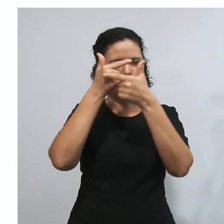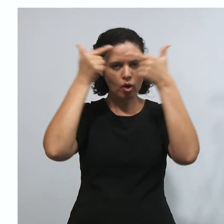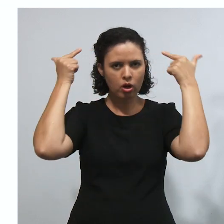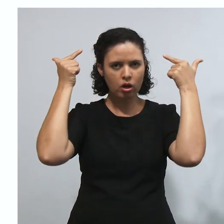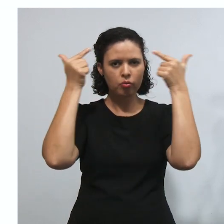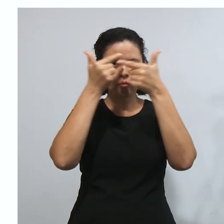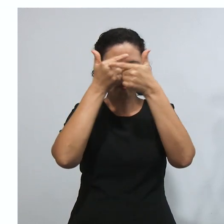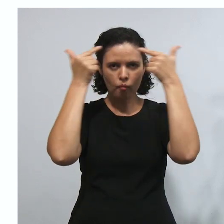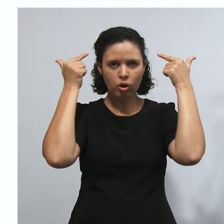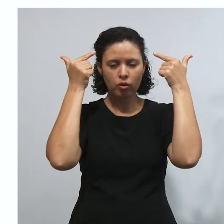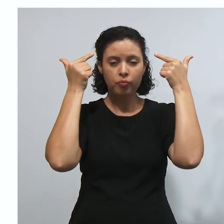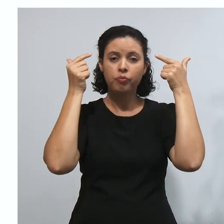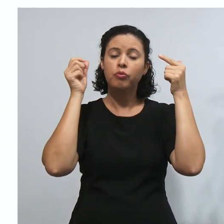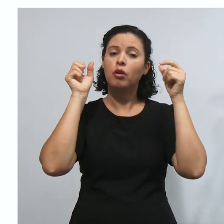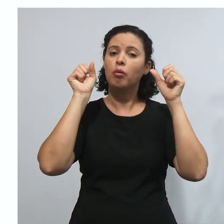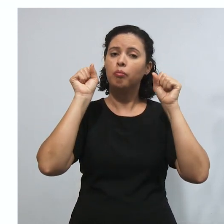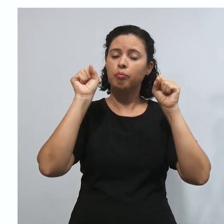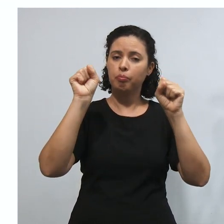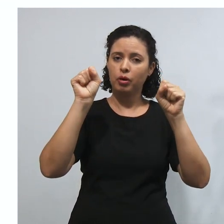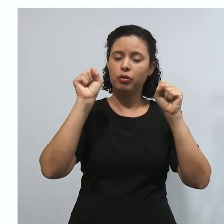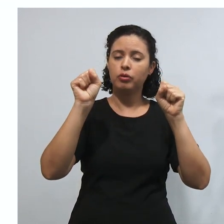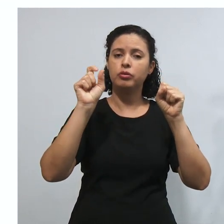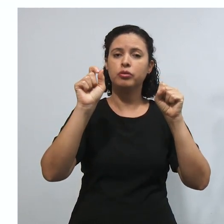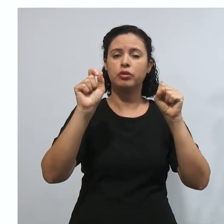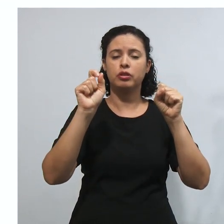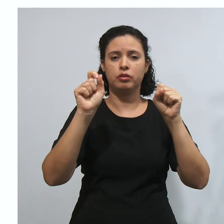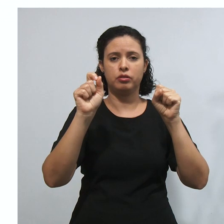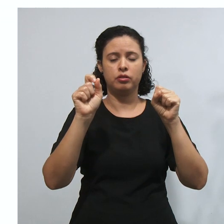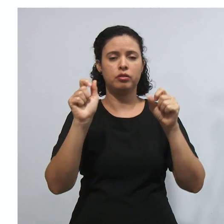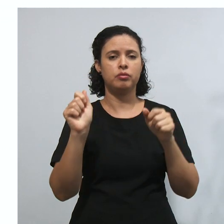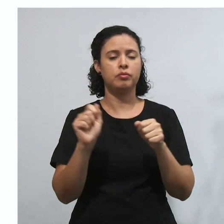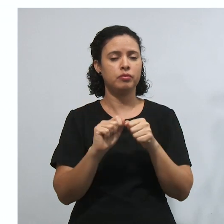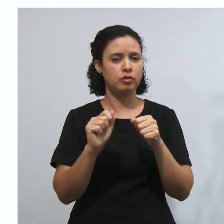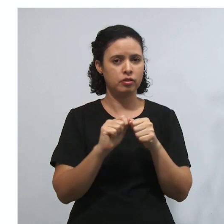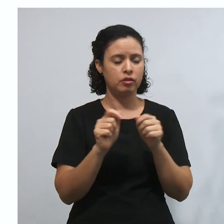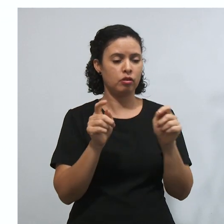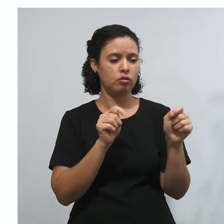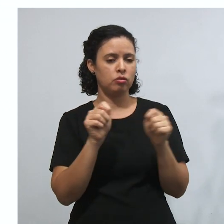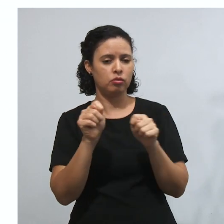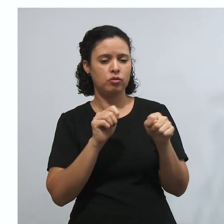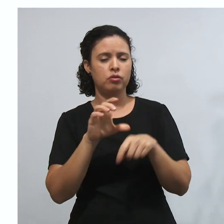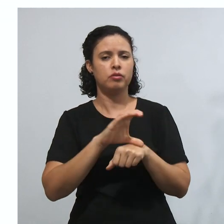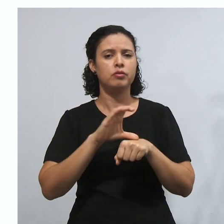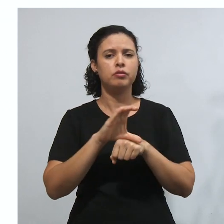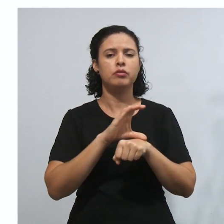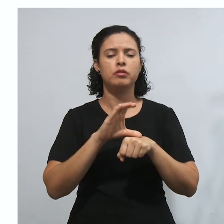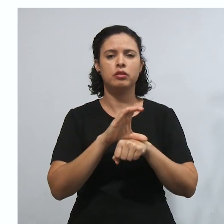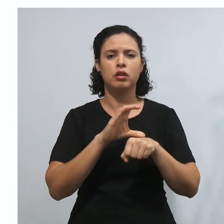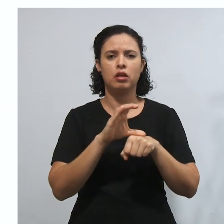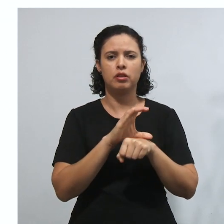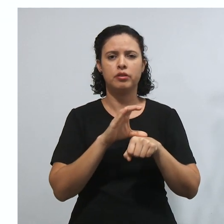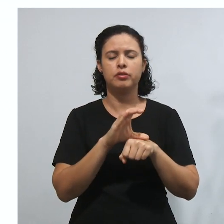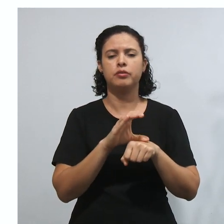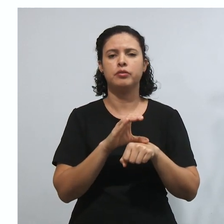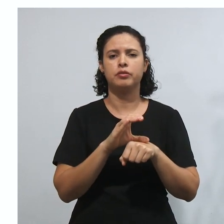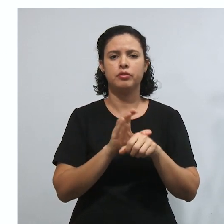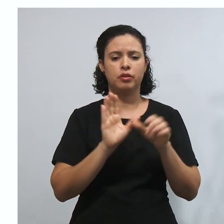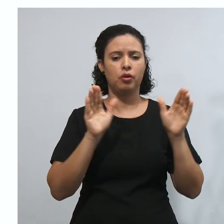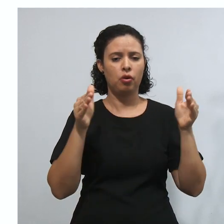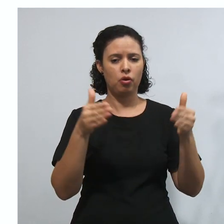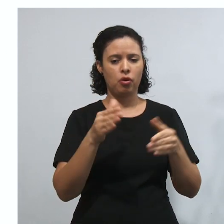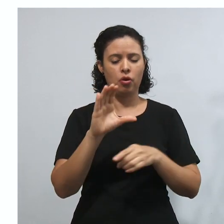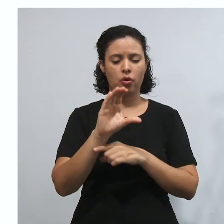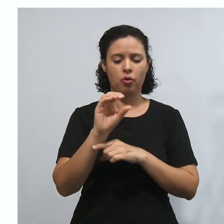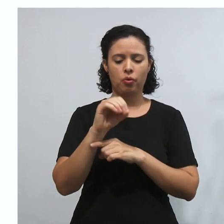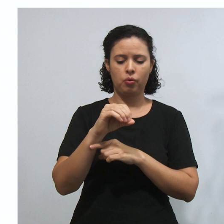modo, é uma situação que para fazer o controle de constitucionalidade em questão de controle concentrado,